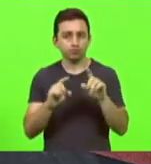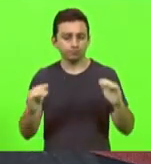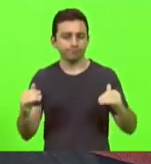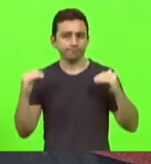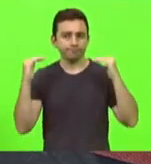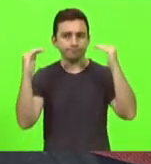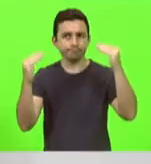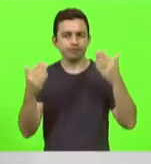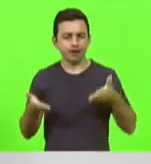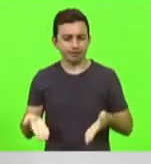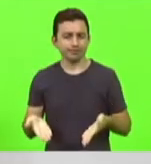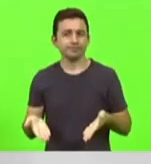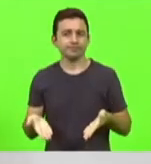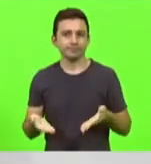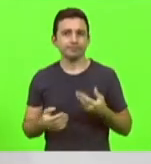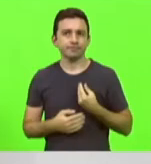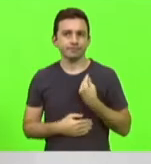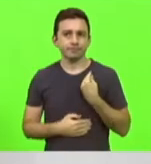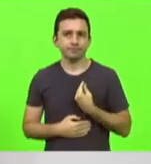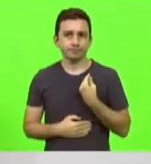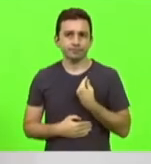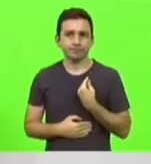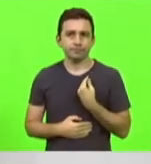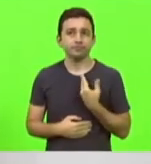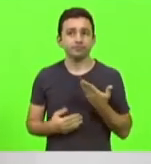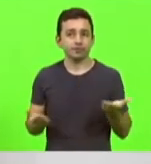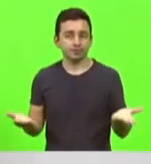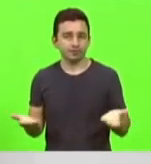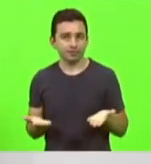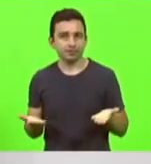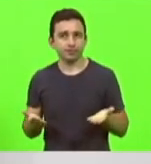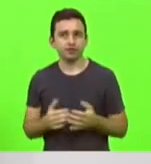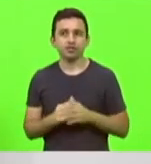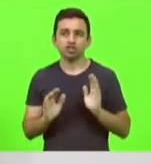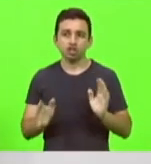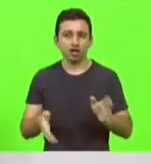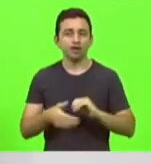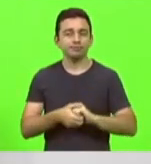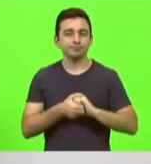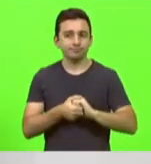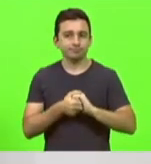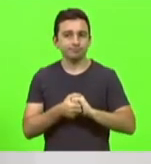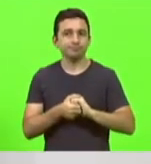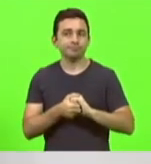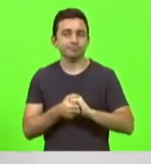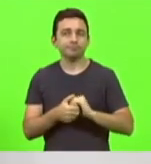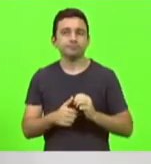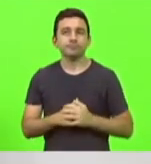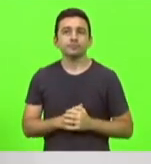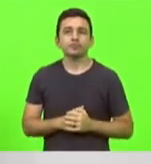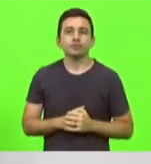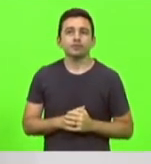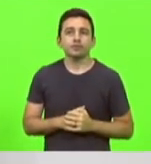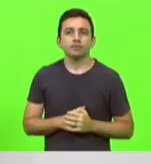prestigiam esse evento e que já foram saudados pelo protocolo,